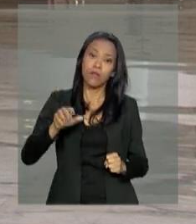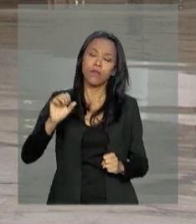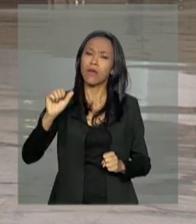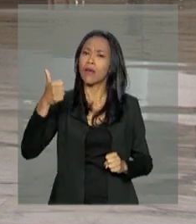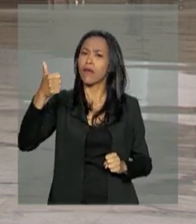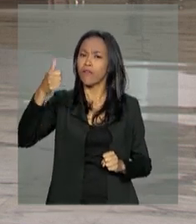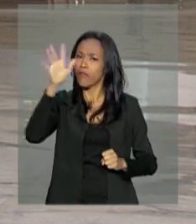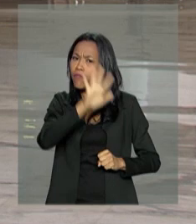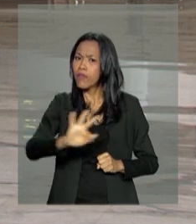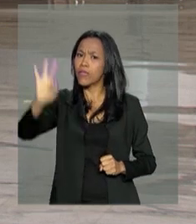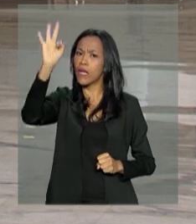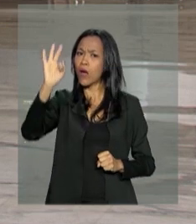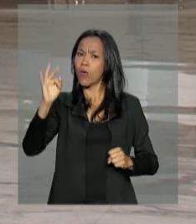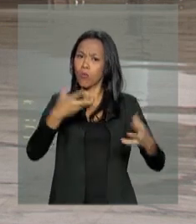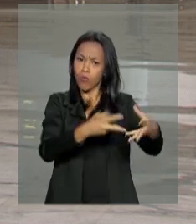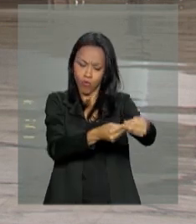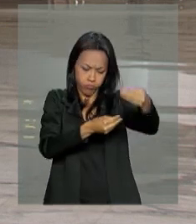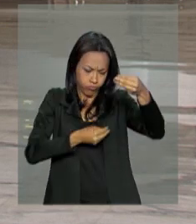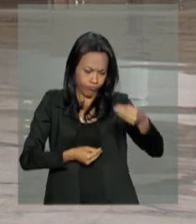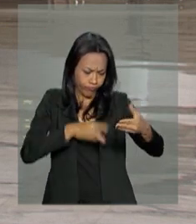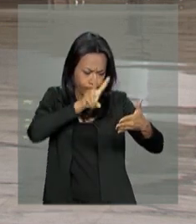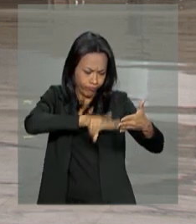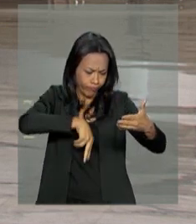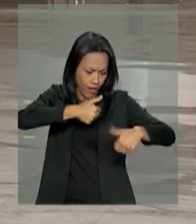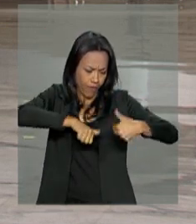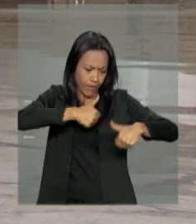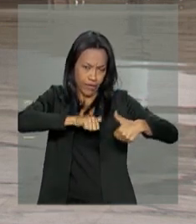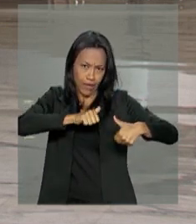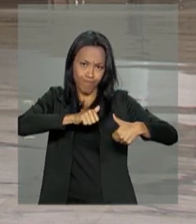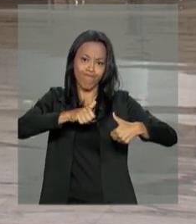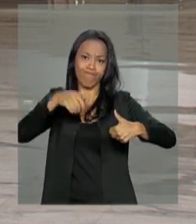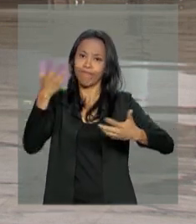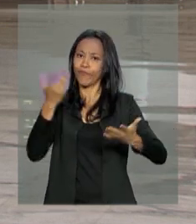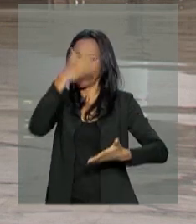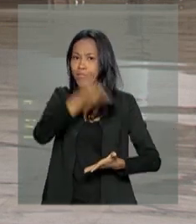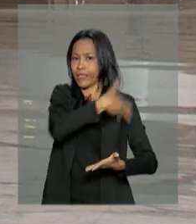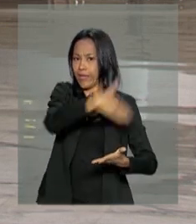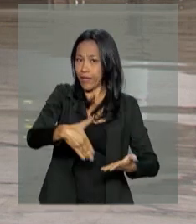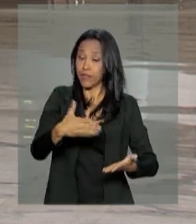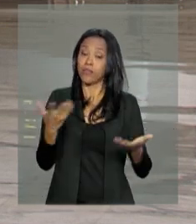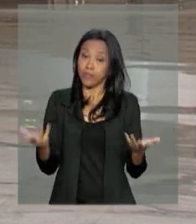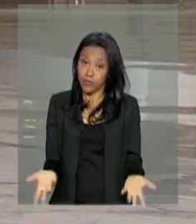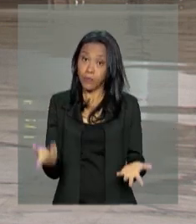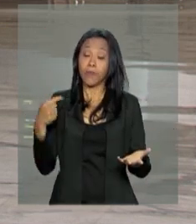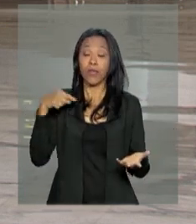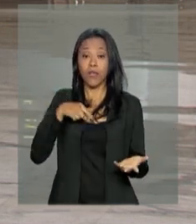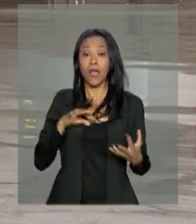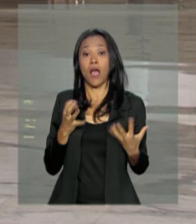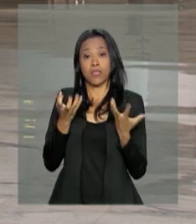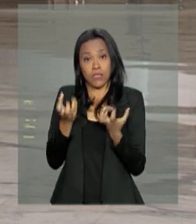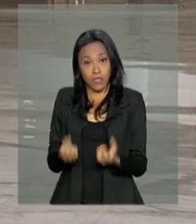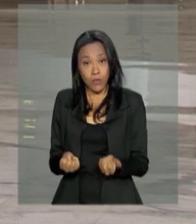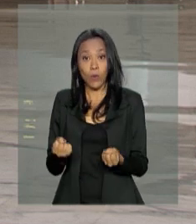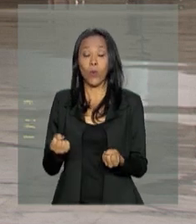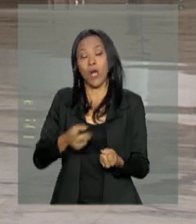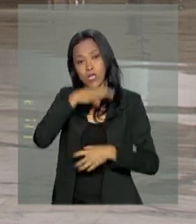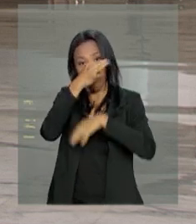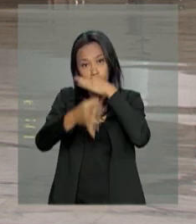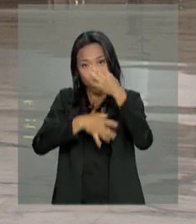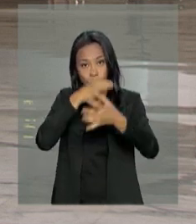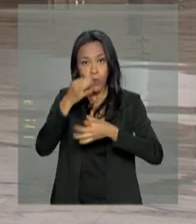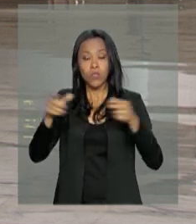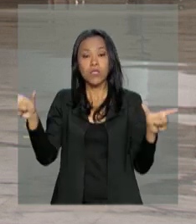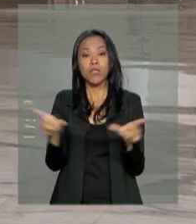recurso da Advocacia Geral da União. O desembagador Cássio Marques acatou os argumentos da AGU de que a